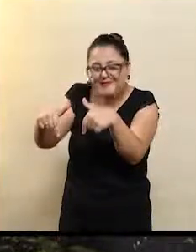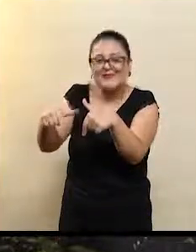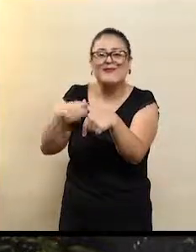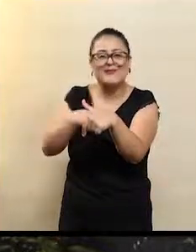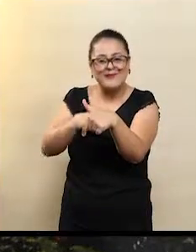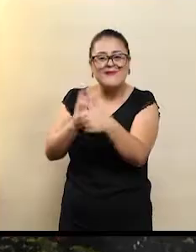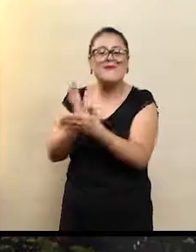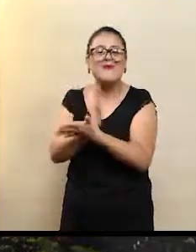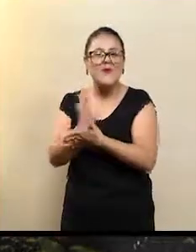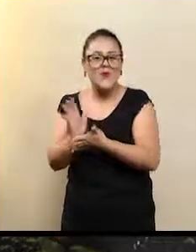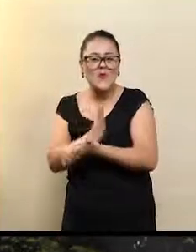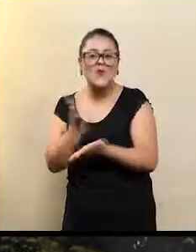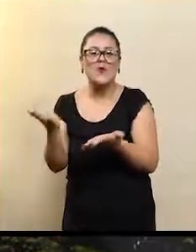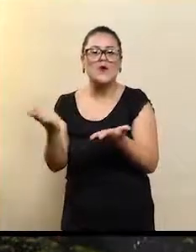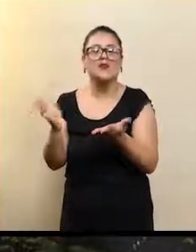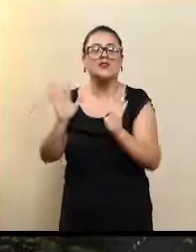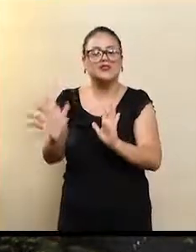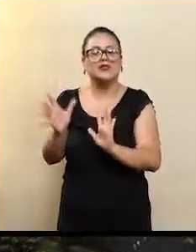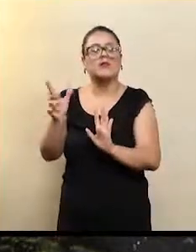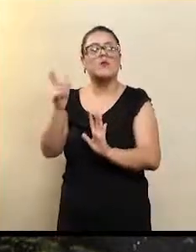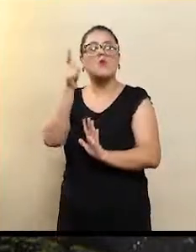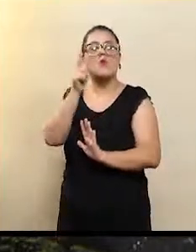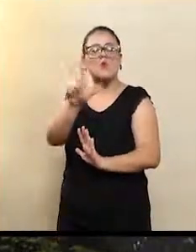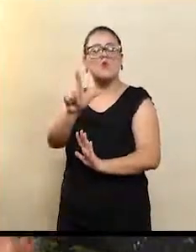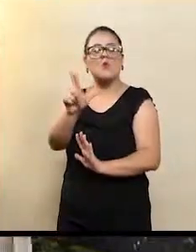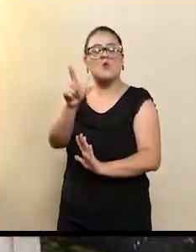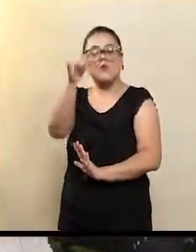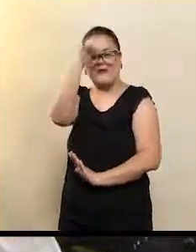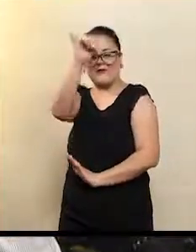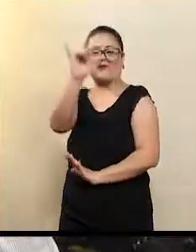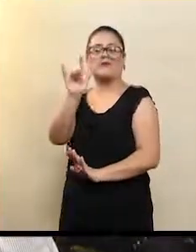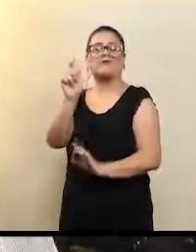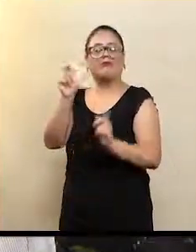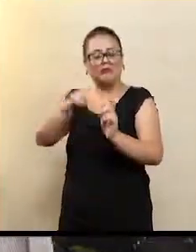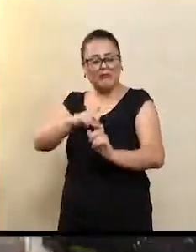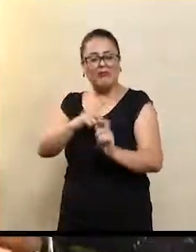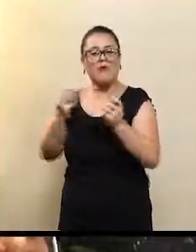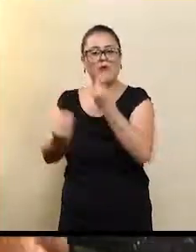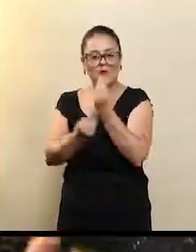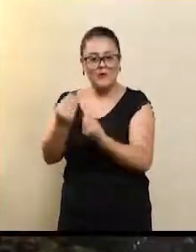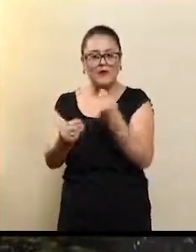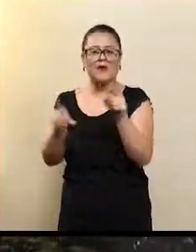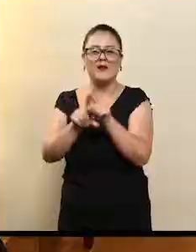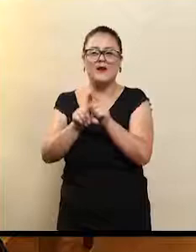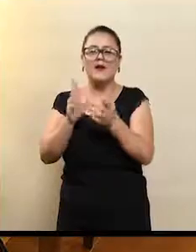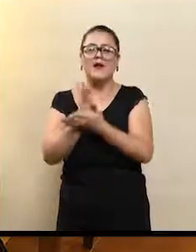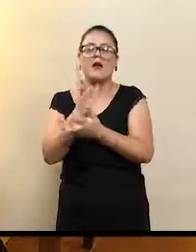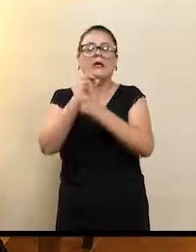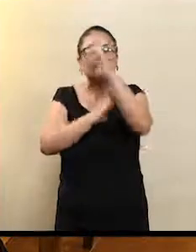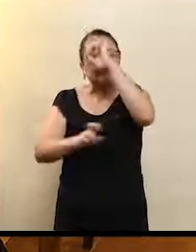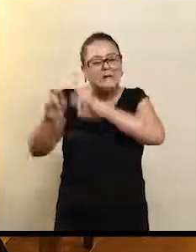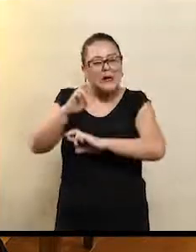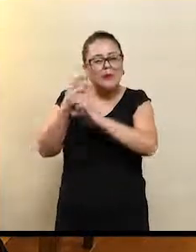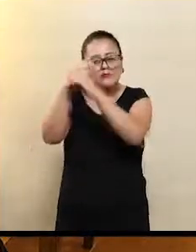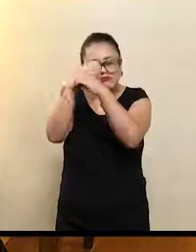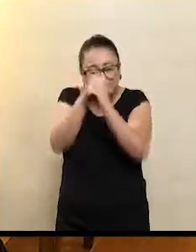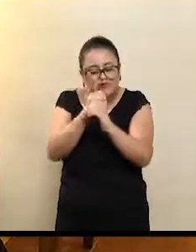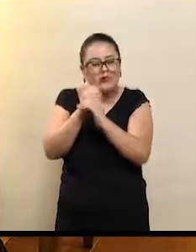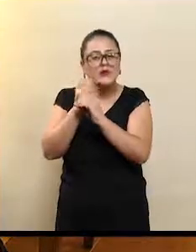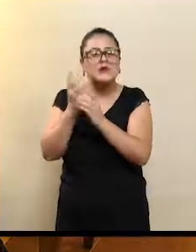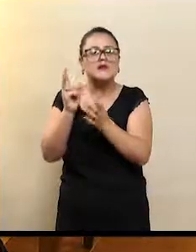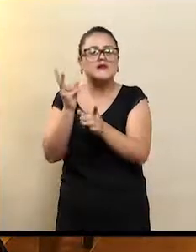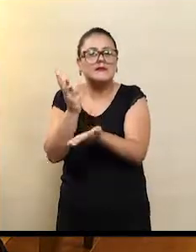prevenção, né? Exames periódicos, proteção individual do trabalhador. A prevenção de doenças